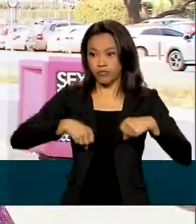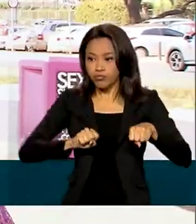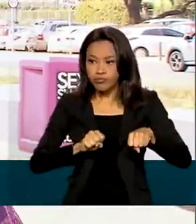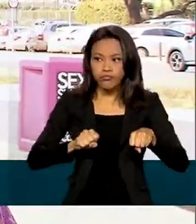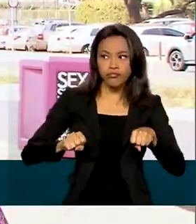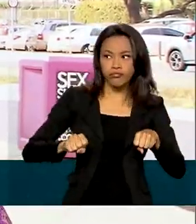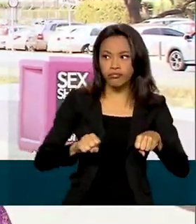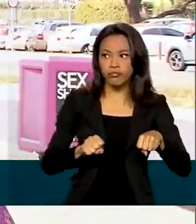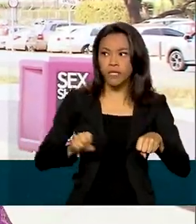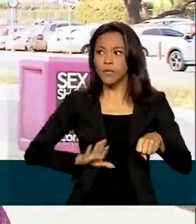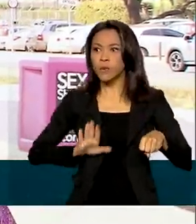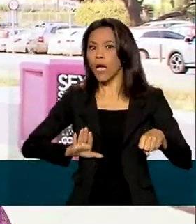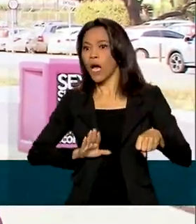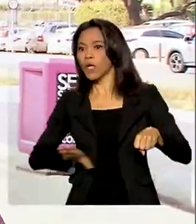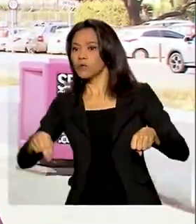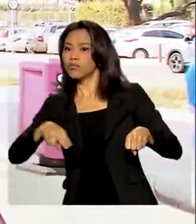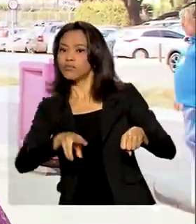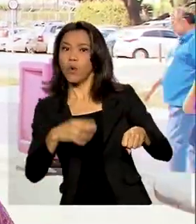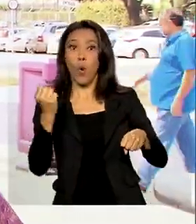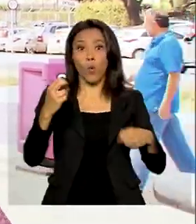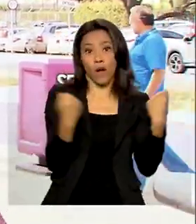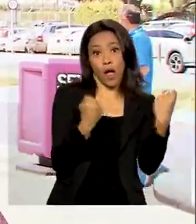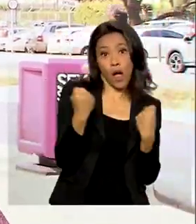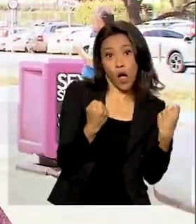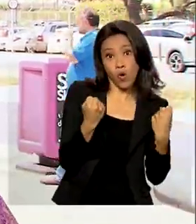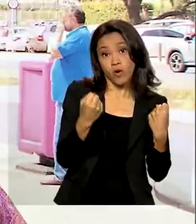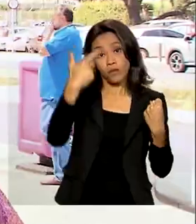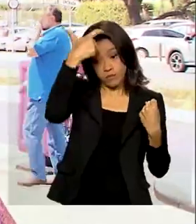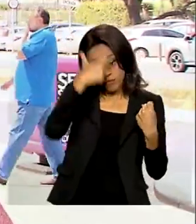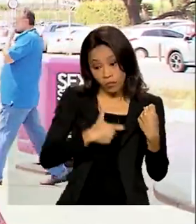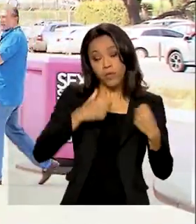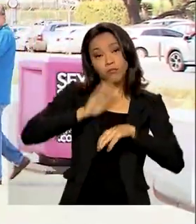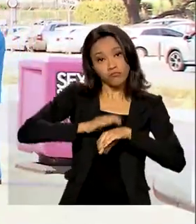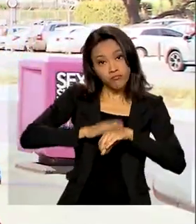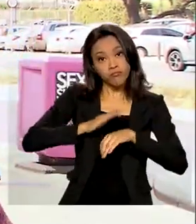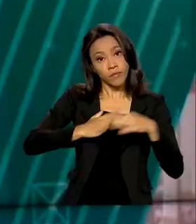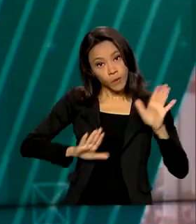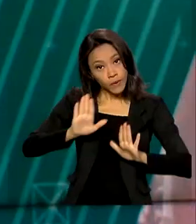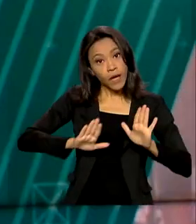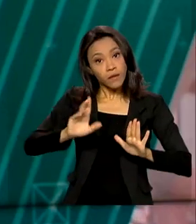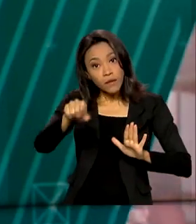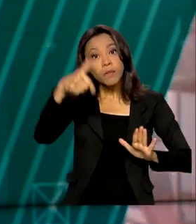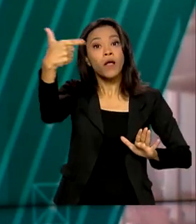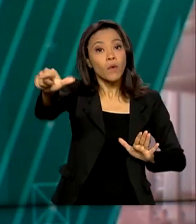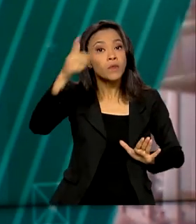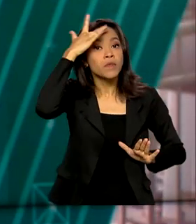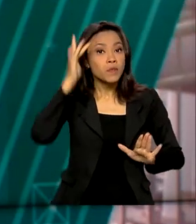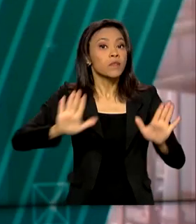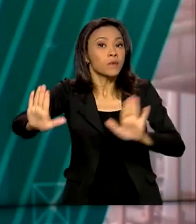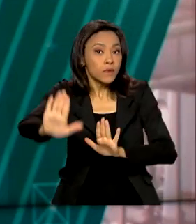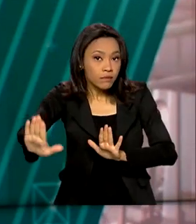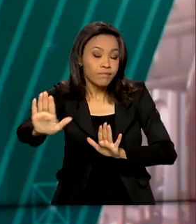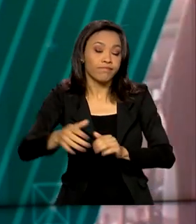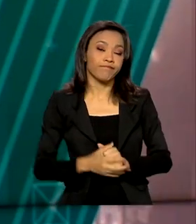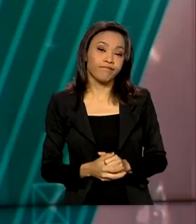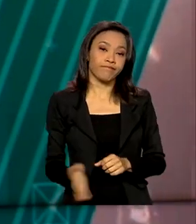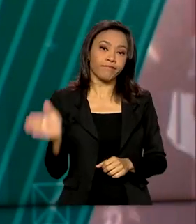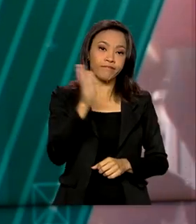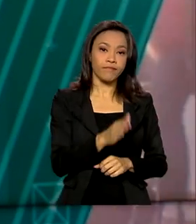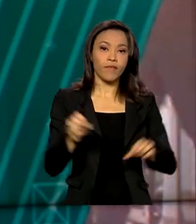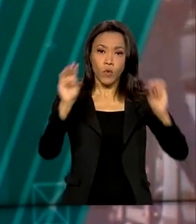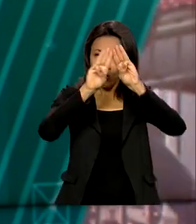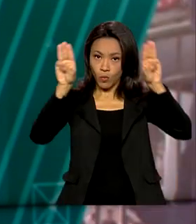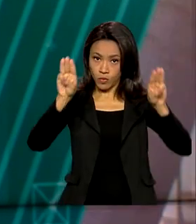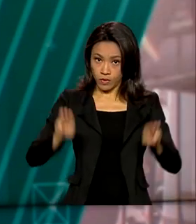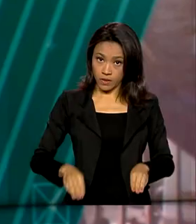pilotar, ou seja, pilotar moto, dirigir carro. O Museu Nacional da República,